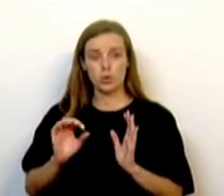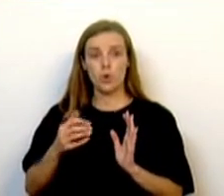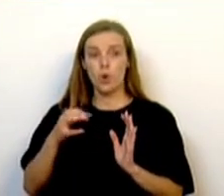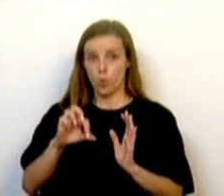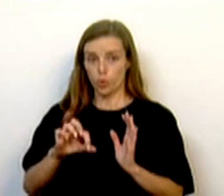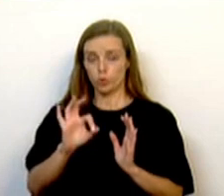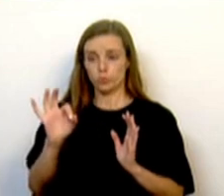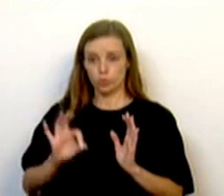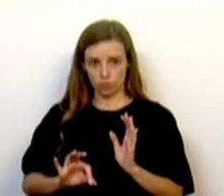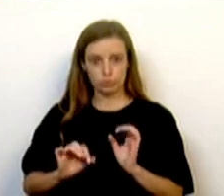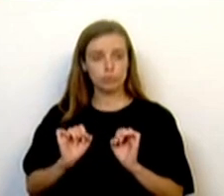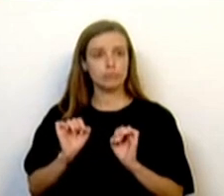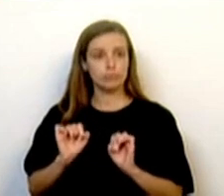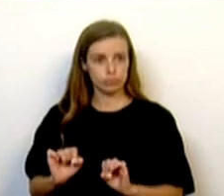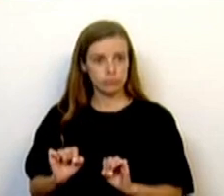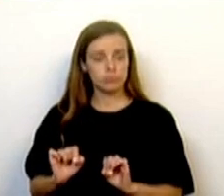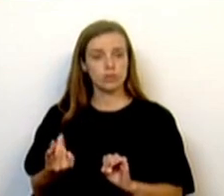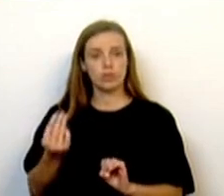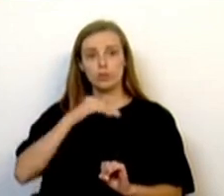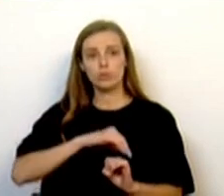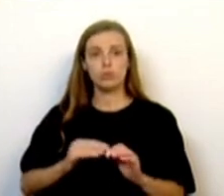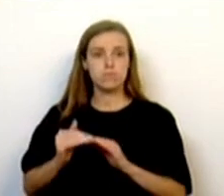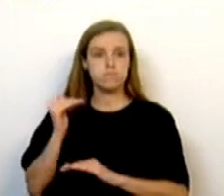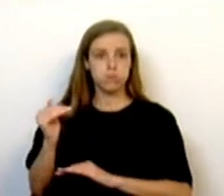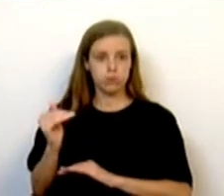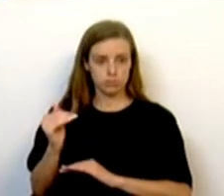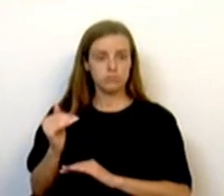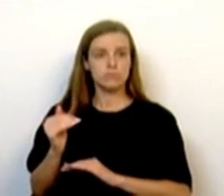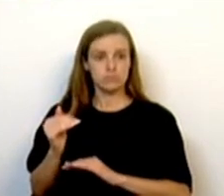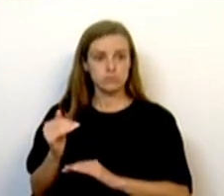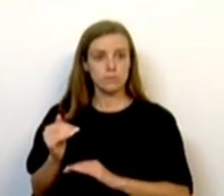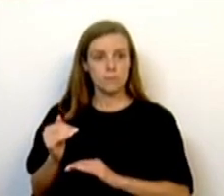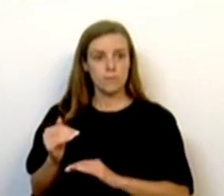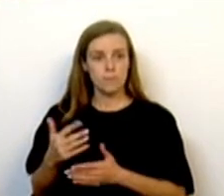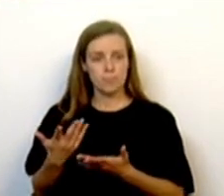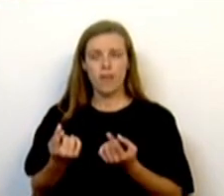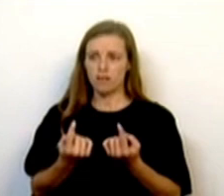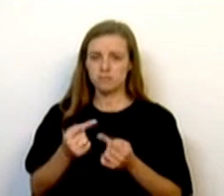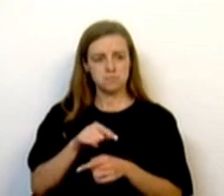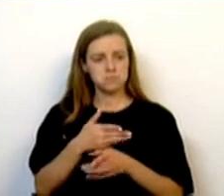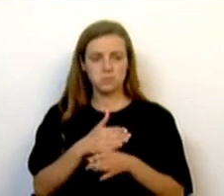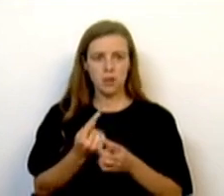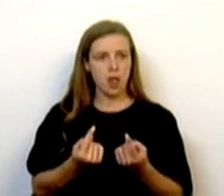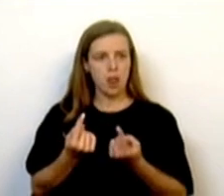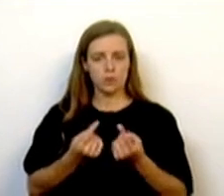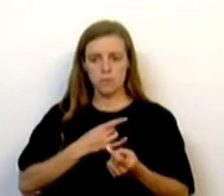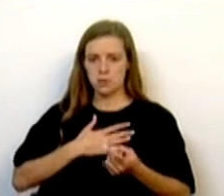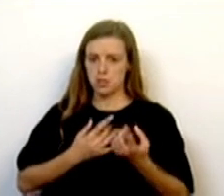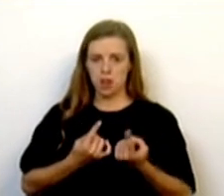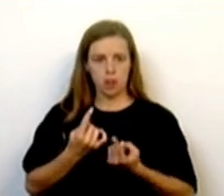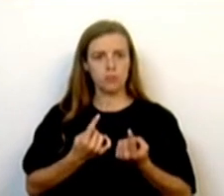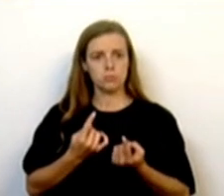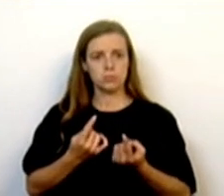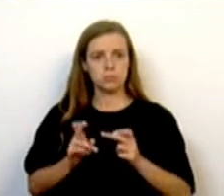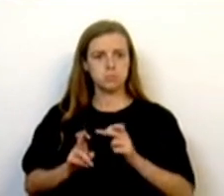quero discutir em médias porque este aumento de salário até é superior em certos setores, em certas empresas, porque